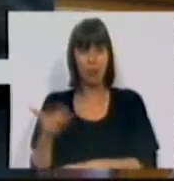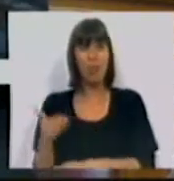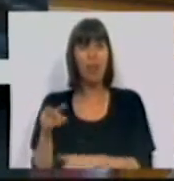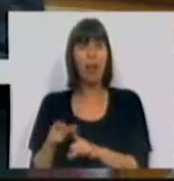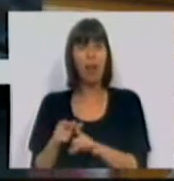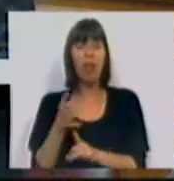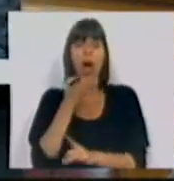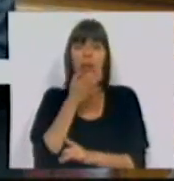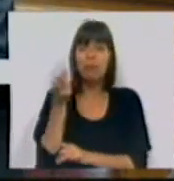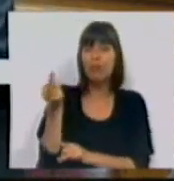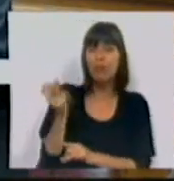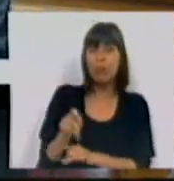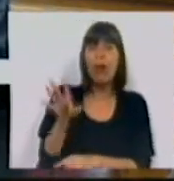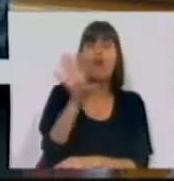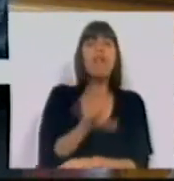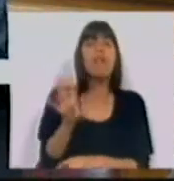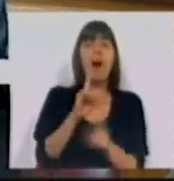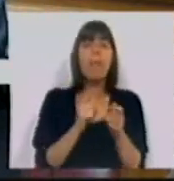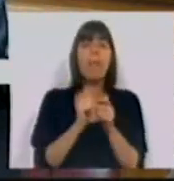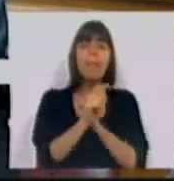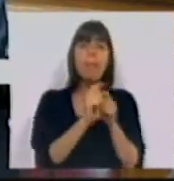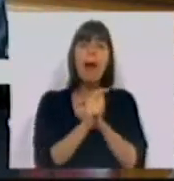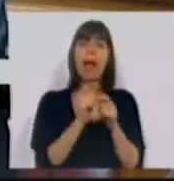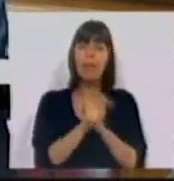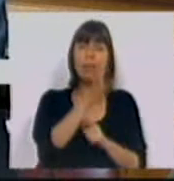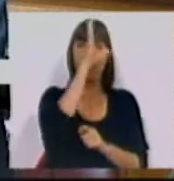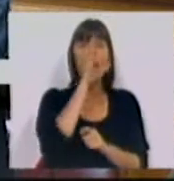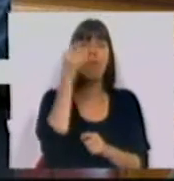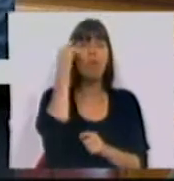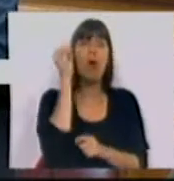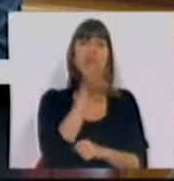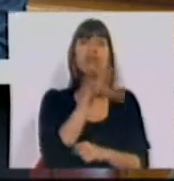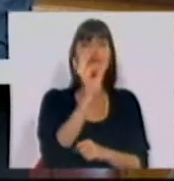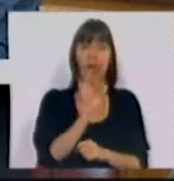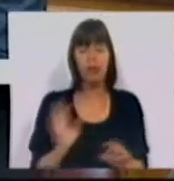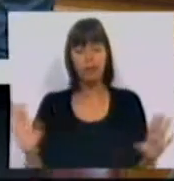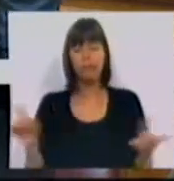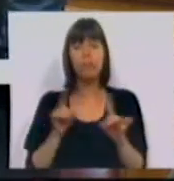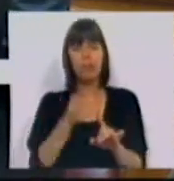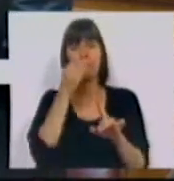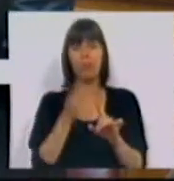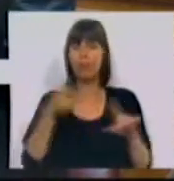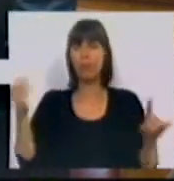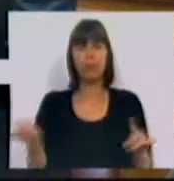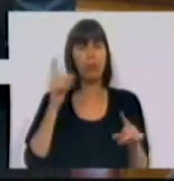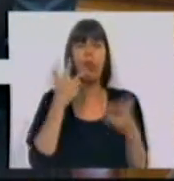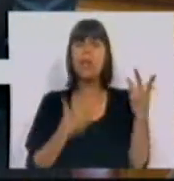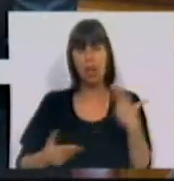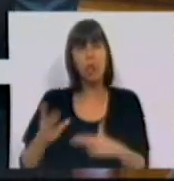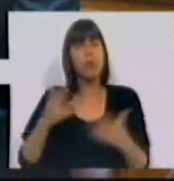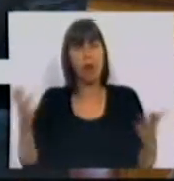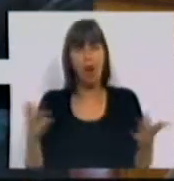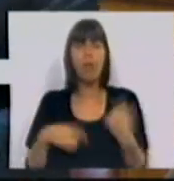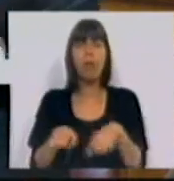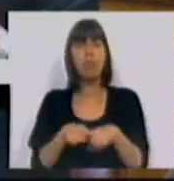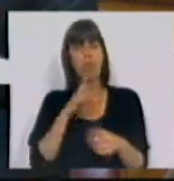decorrente da forma de pagamento que o Governo escolheu. Isso é imoral e é censurável do ponto de